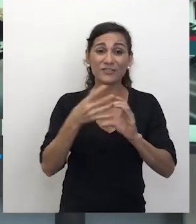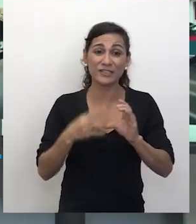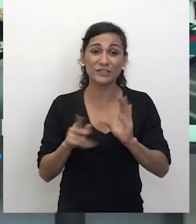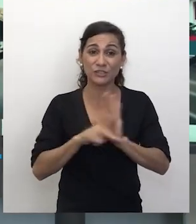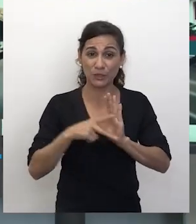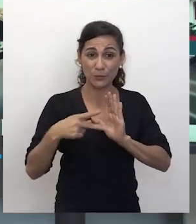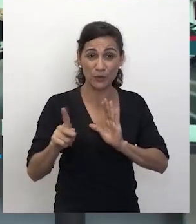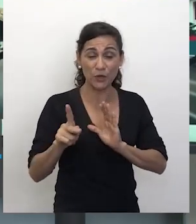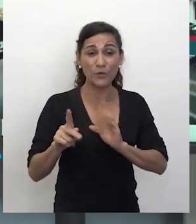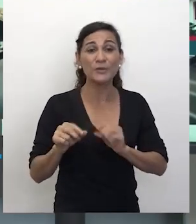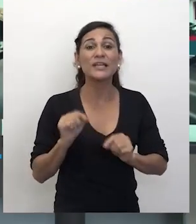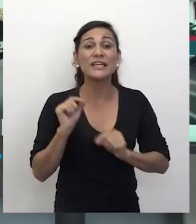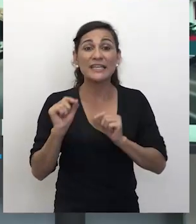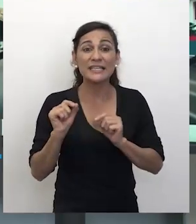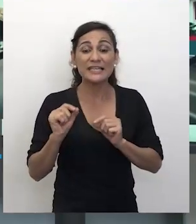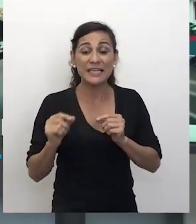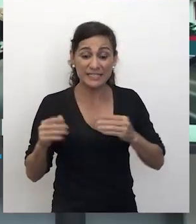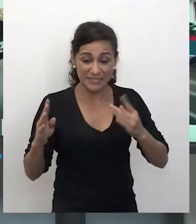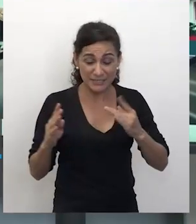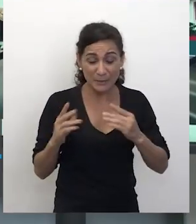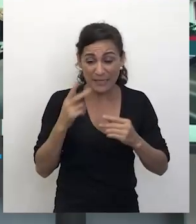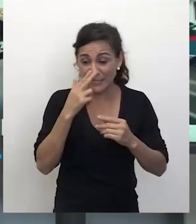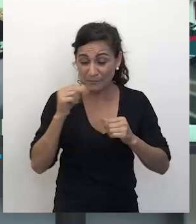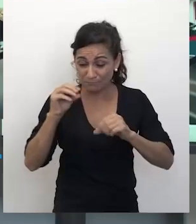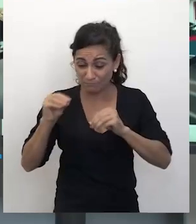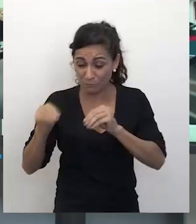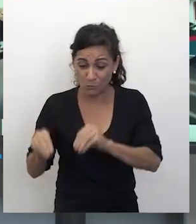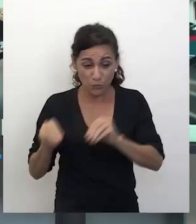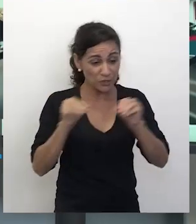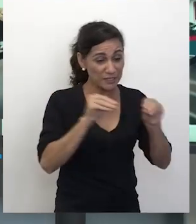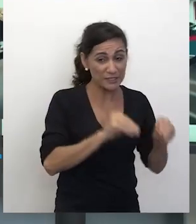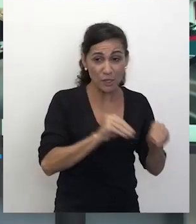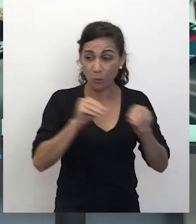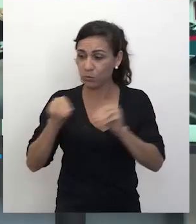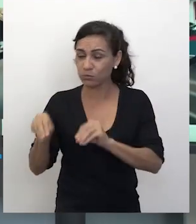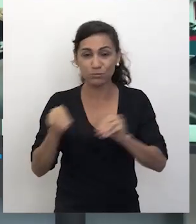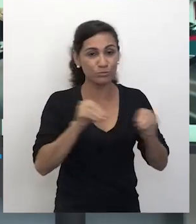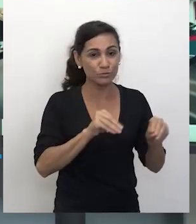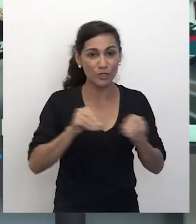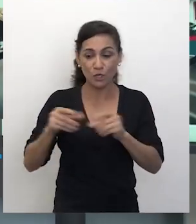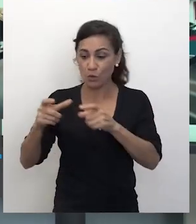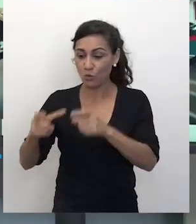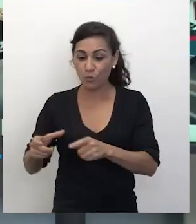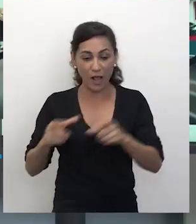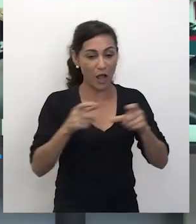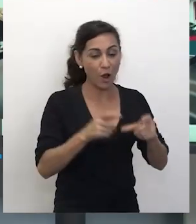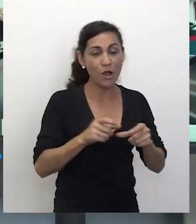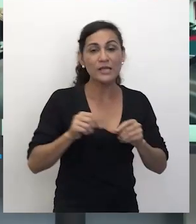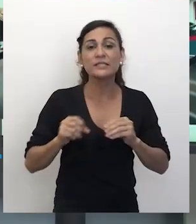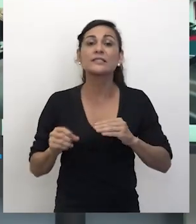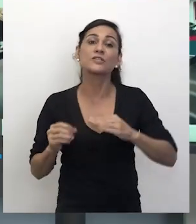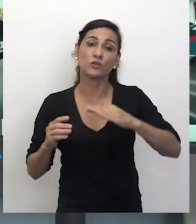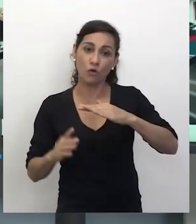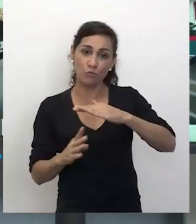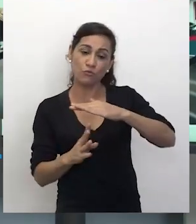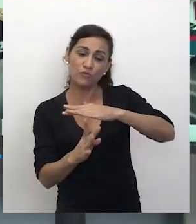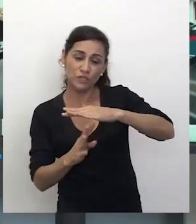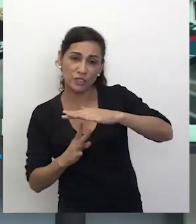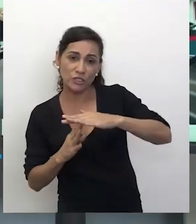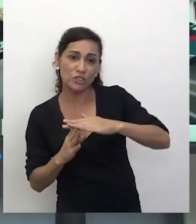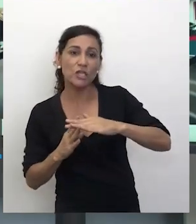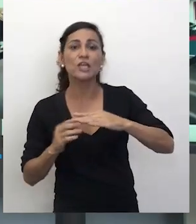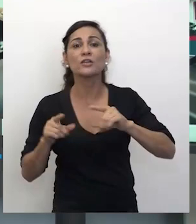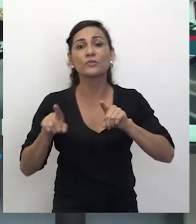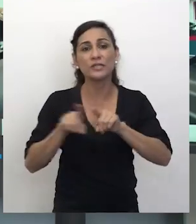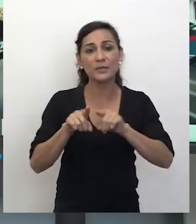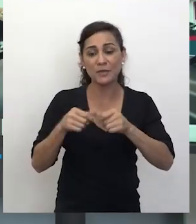trânsitos. E esses trânsitos, essa mudança de um lugar para outro, seja como estrangeiro ao se estabelecer e